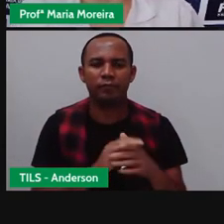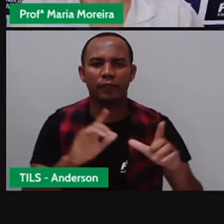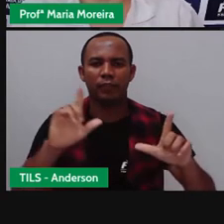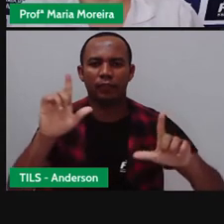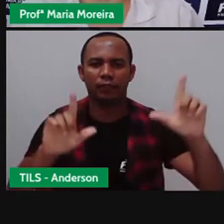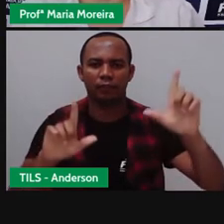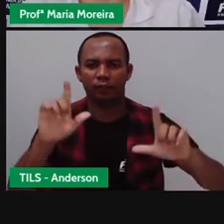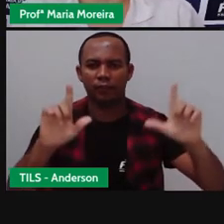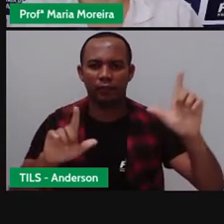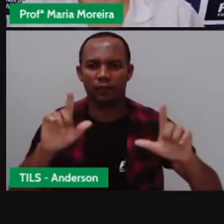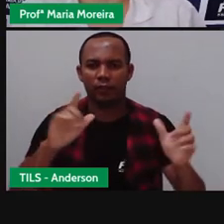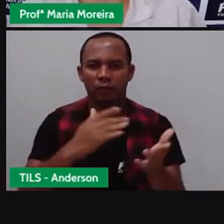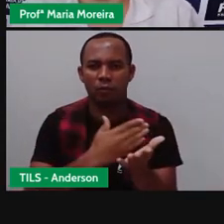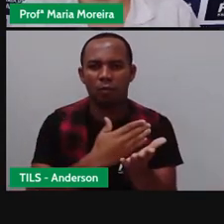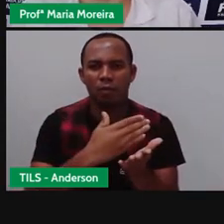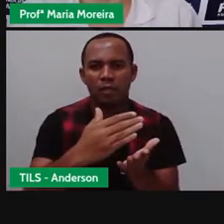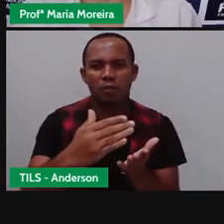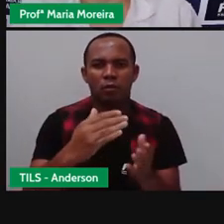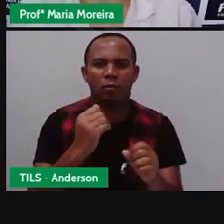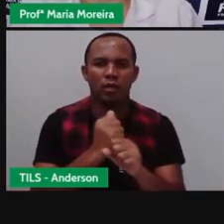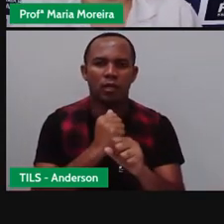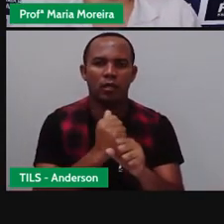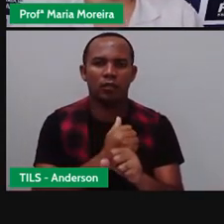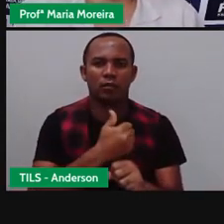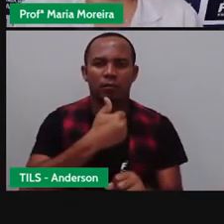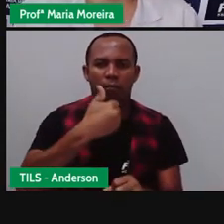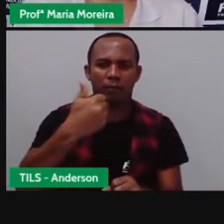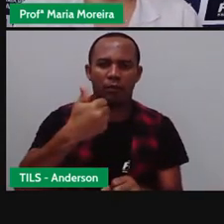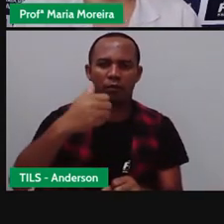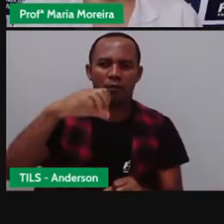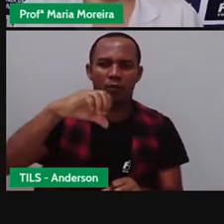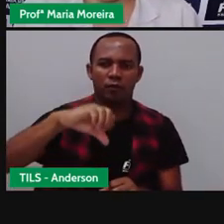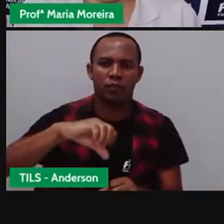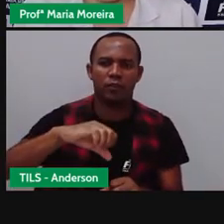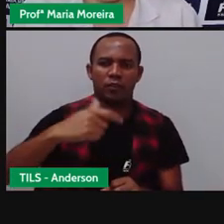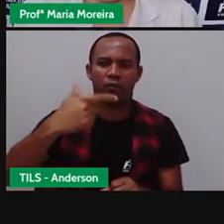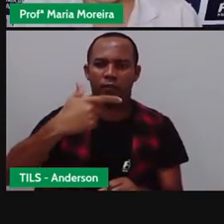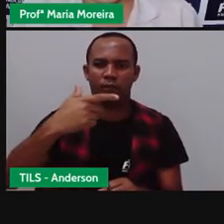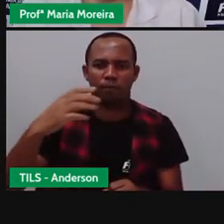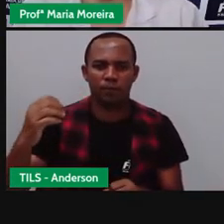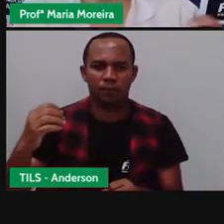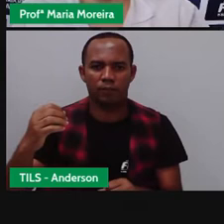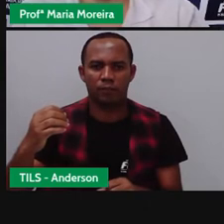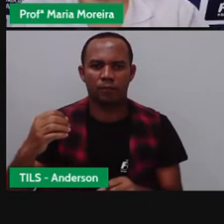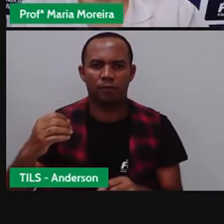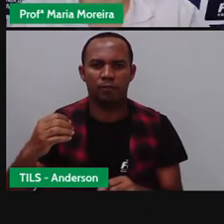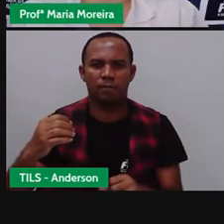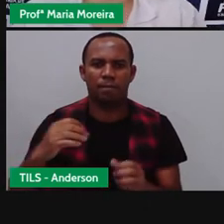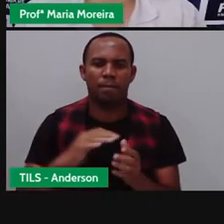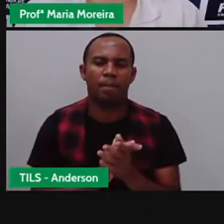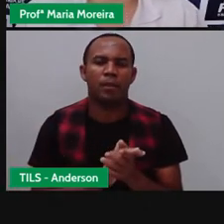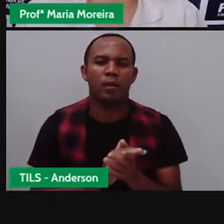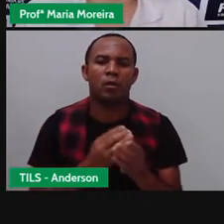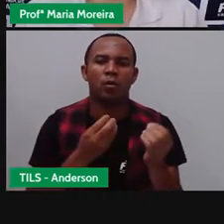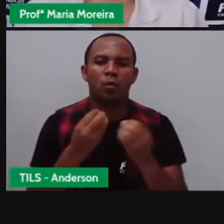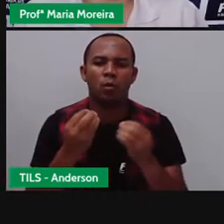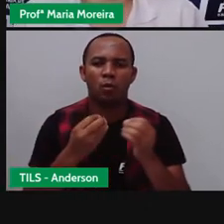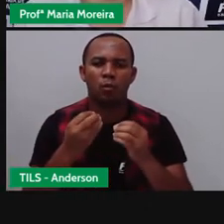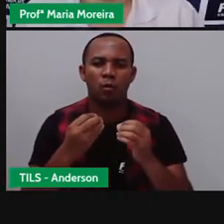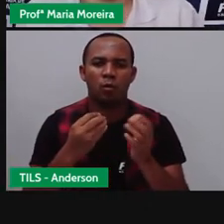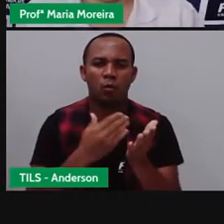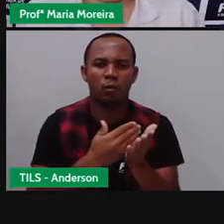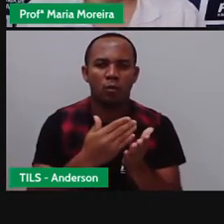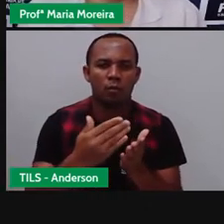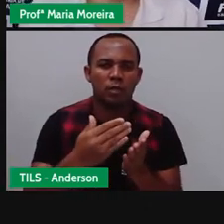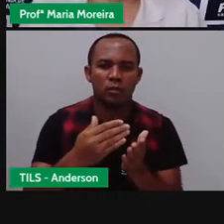surgiram ao longo da década de 1920. Por quê? Por transmitir não só